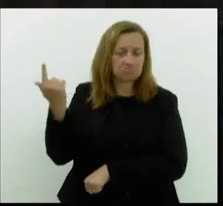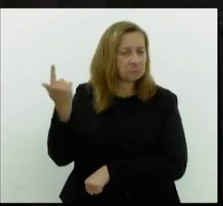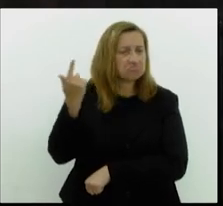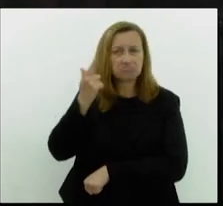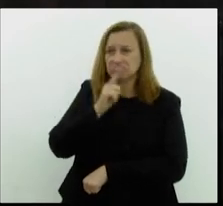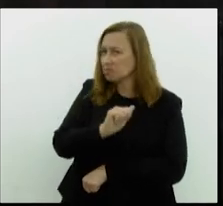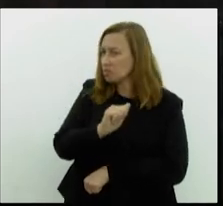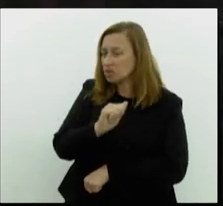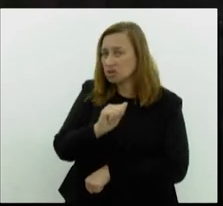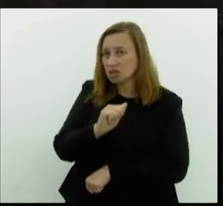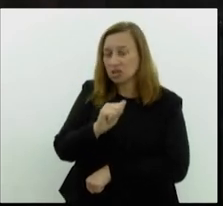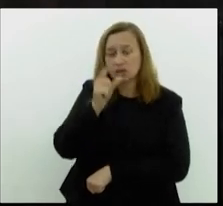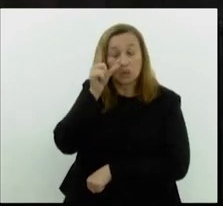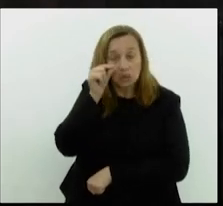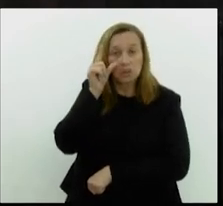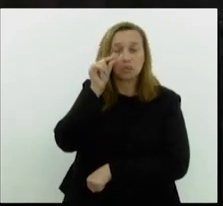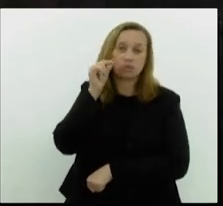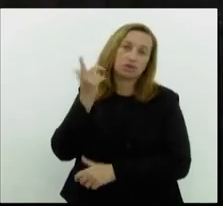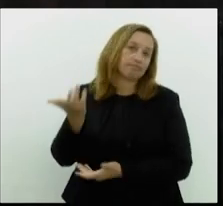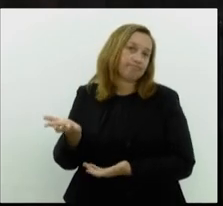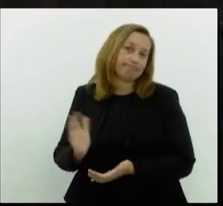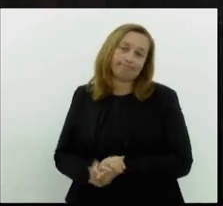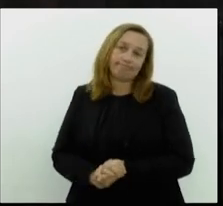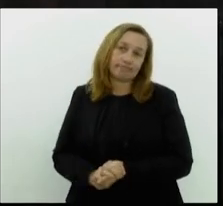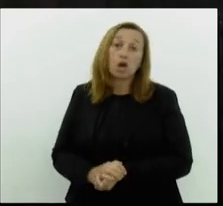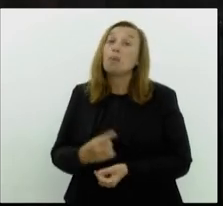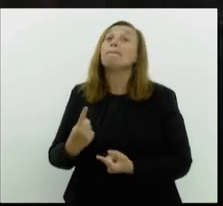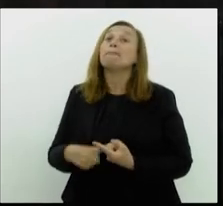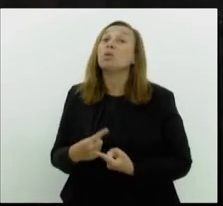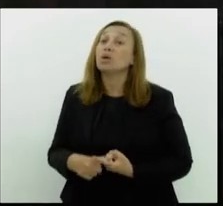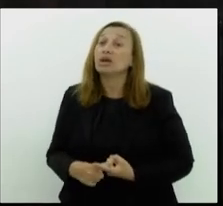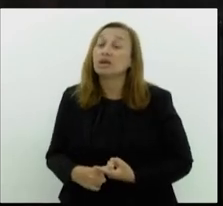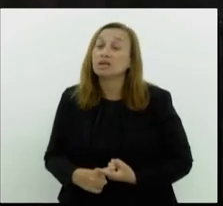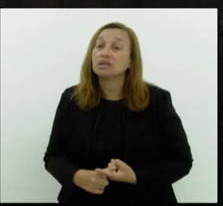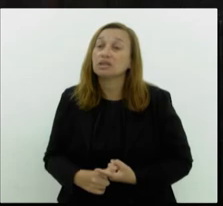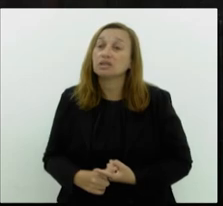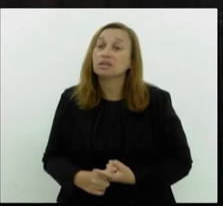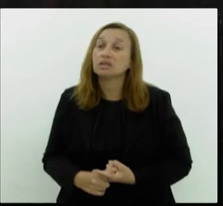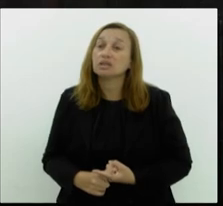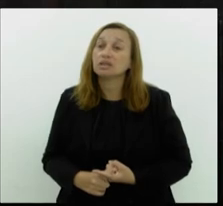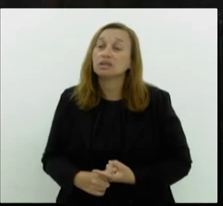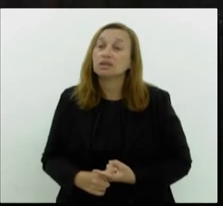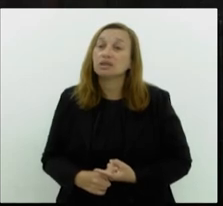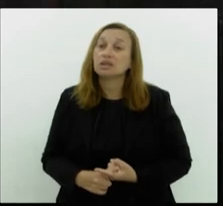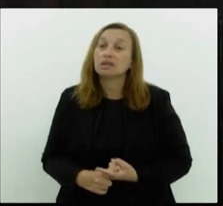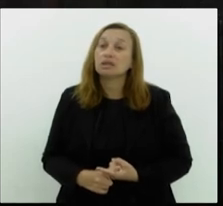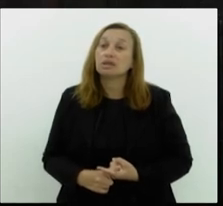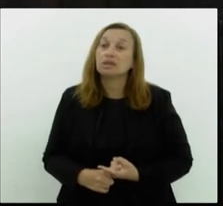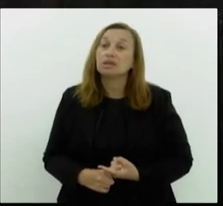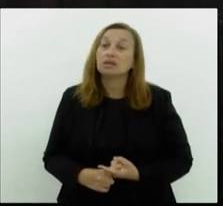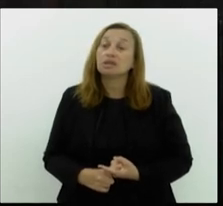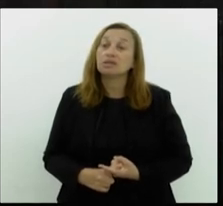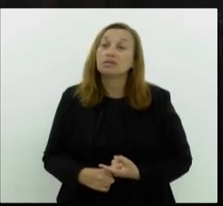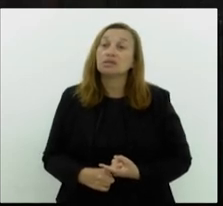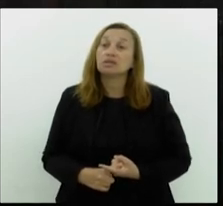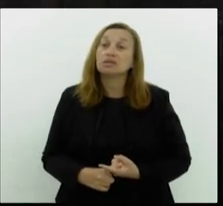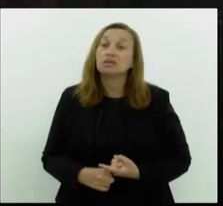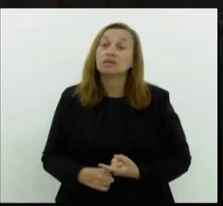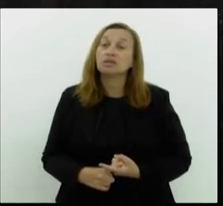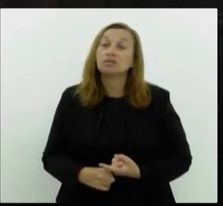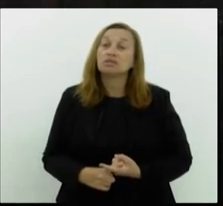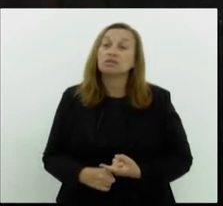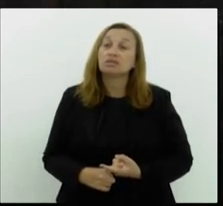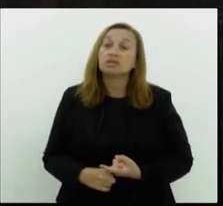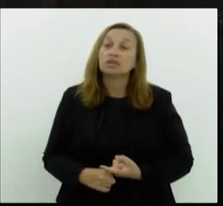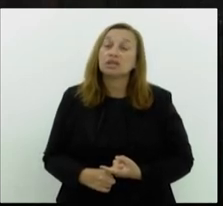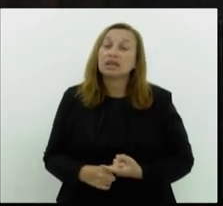dormir, porque estaria tentando simular algumas equações